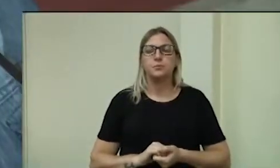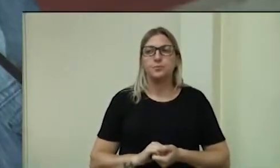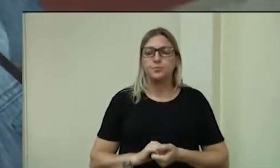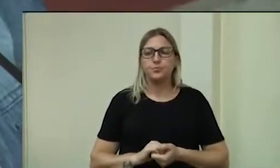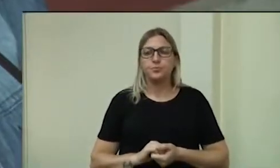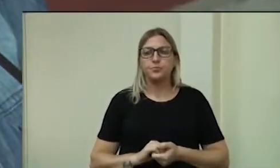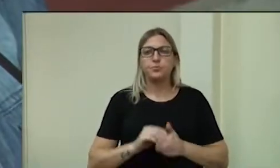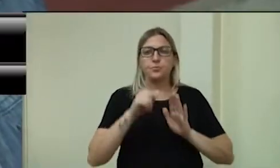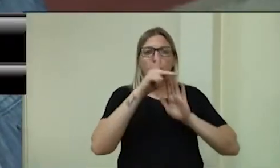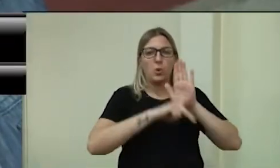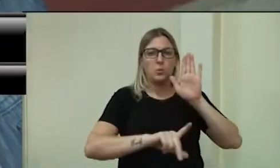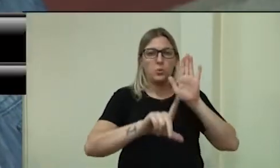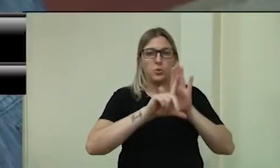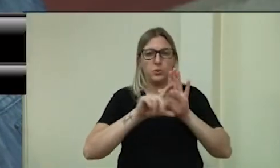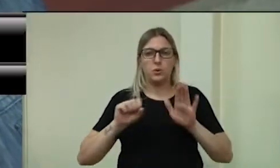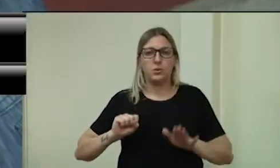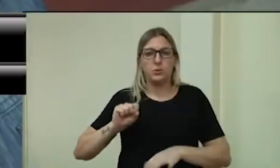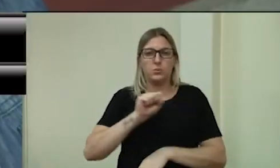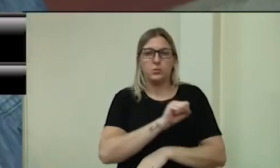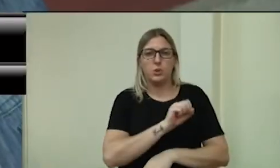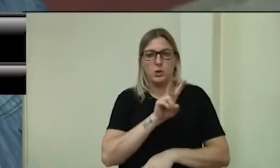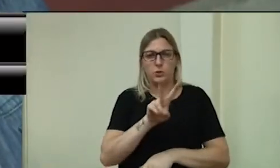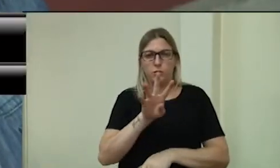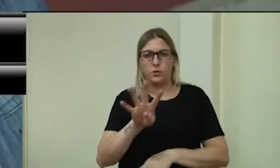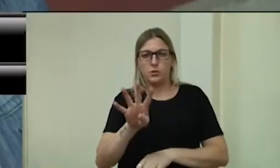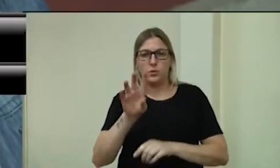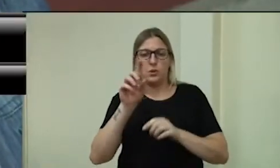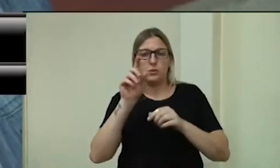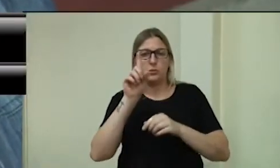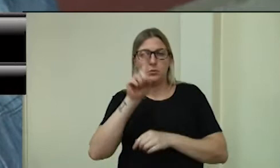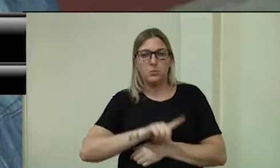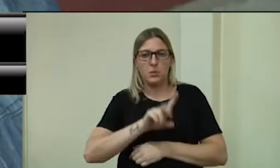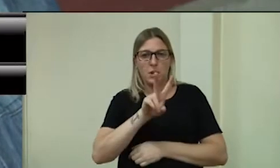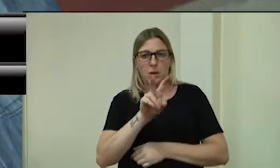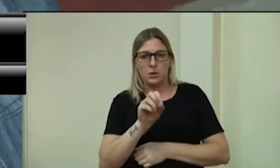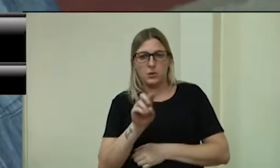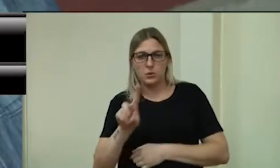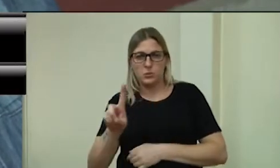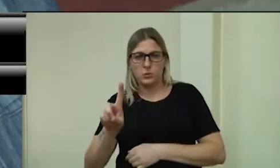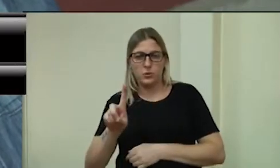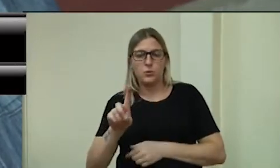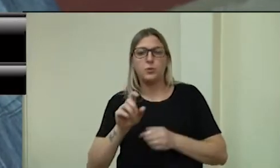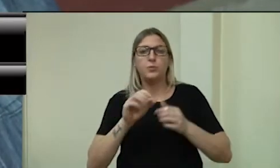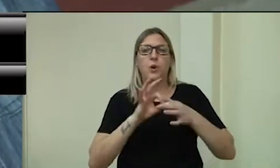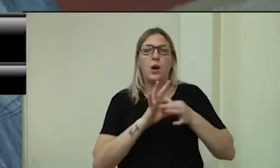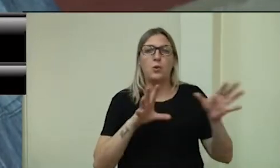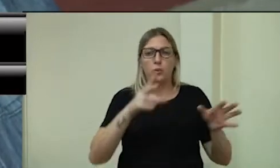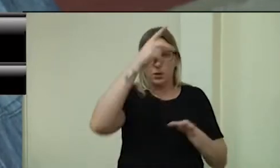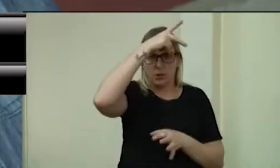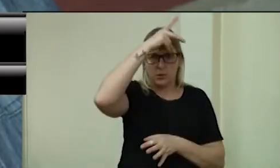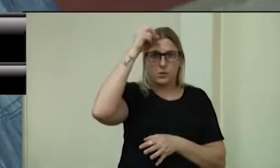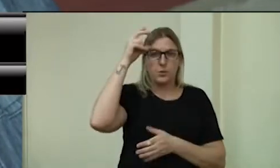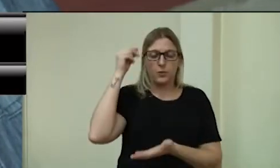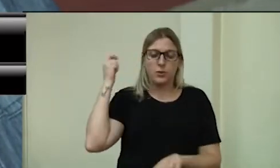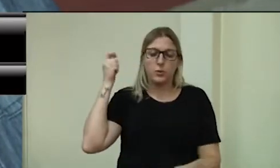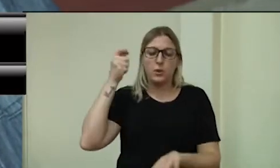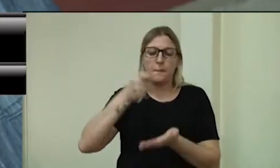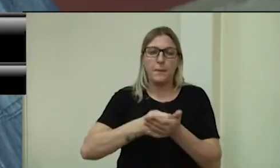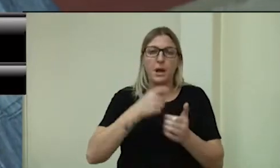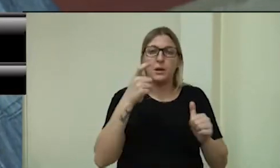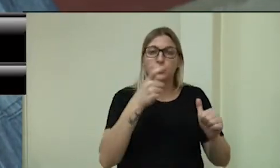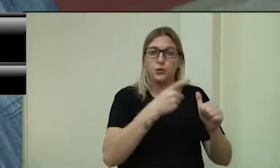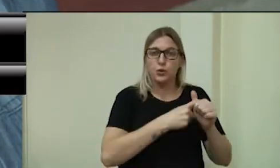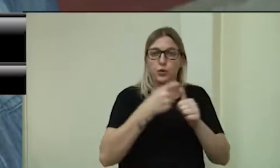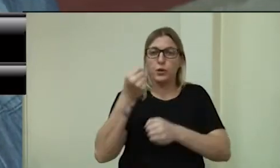Projeto de lei número 24 de 2021, autoriza o Poder Executivo a quitar dívidas de exercícios